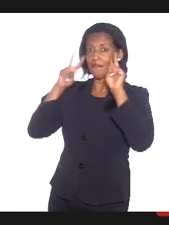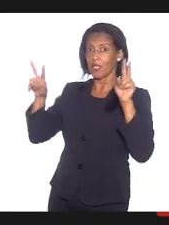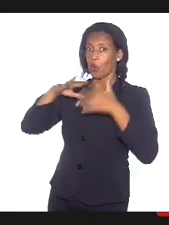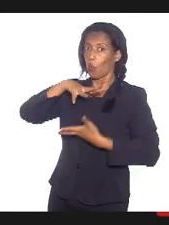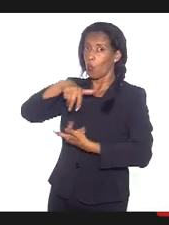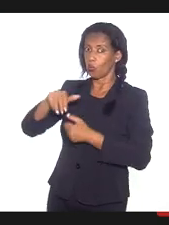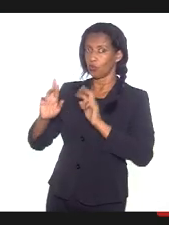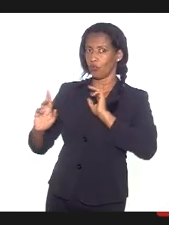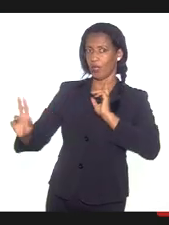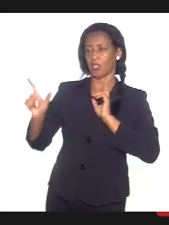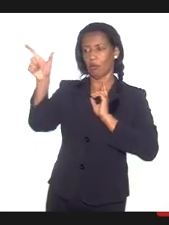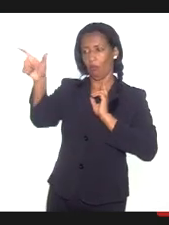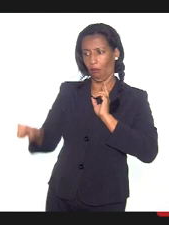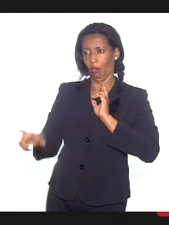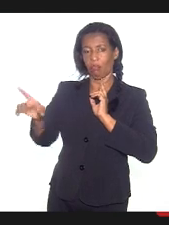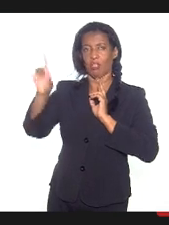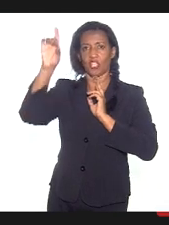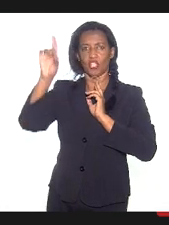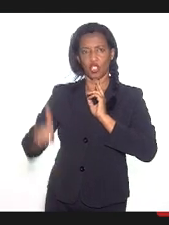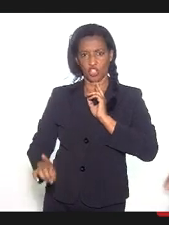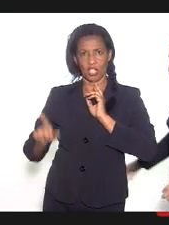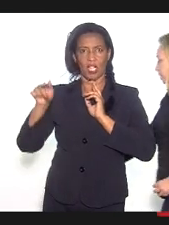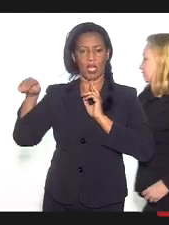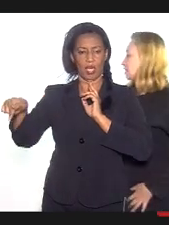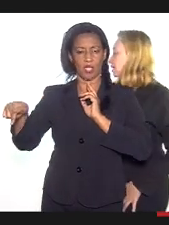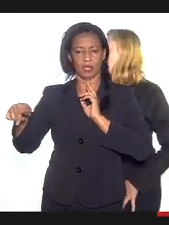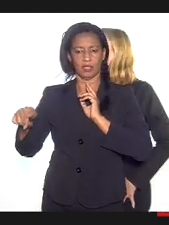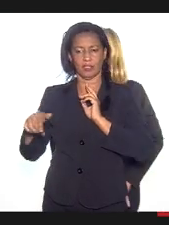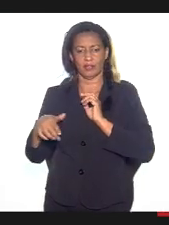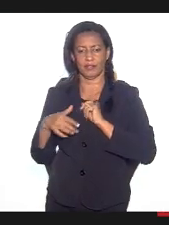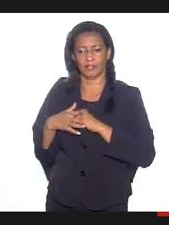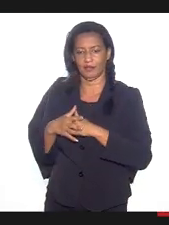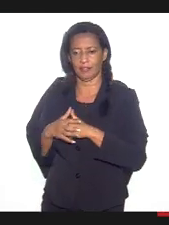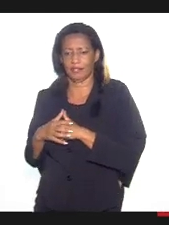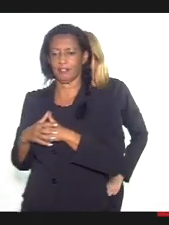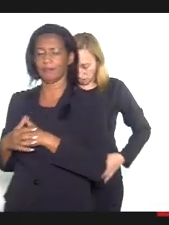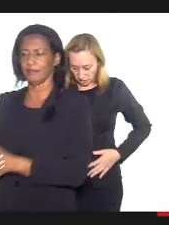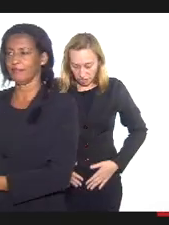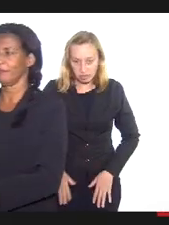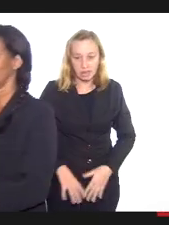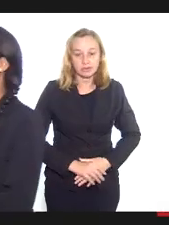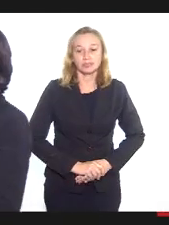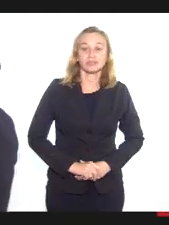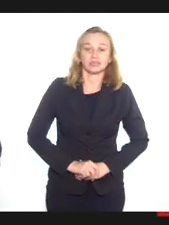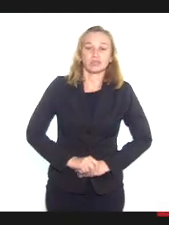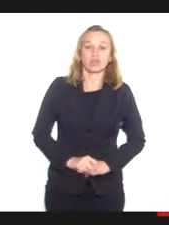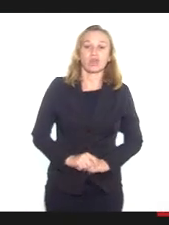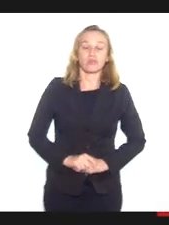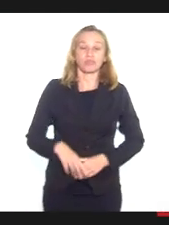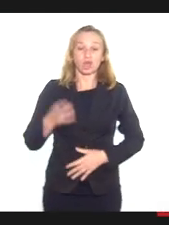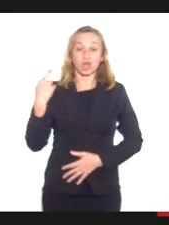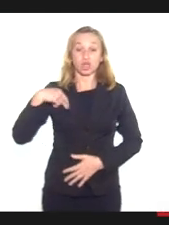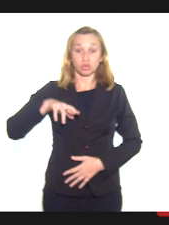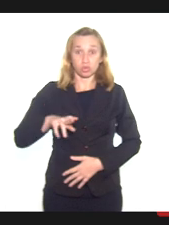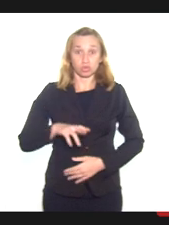mas o outro tem direito a ter sua visão de mundo e a buscar o sagrado. Para quem é autenticamente religioso,